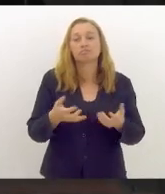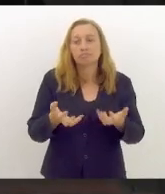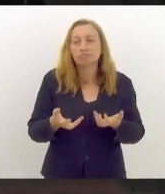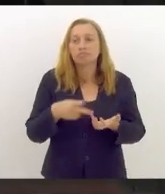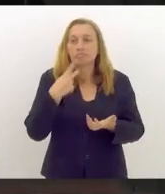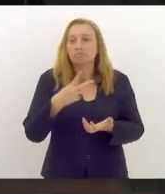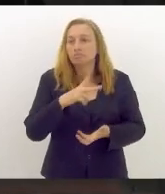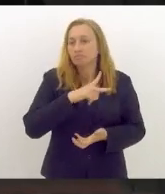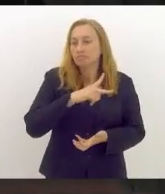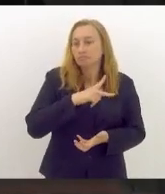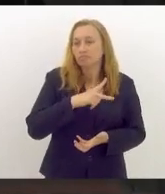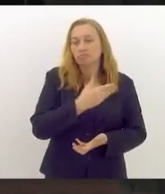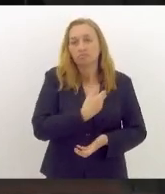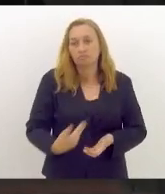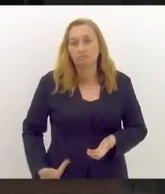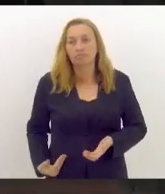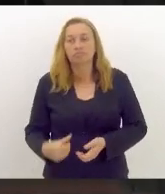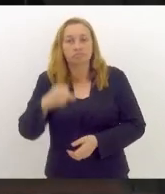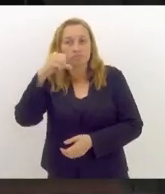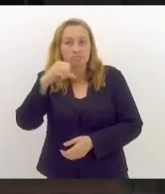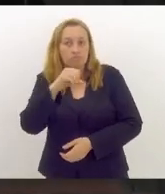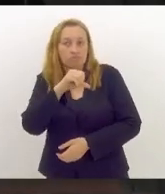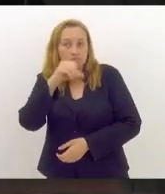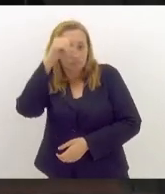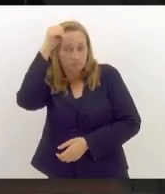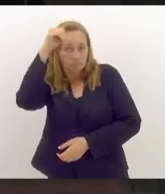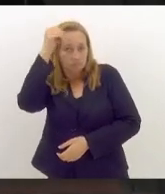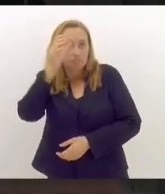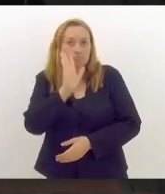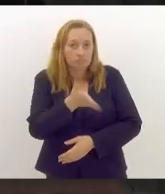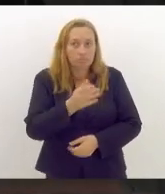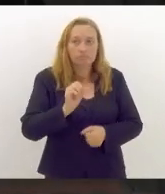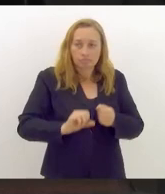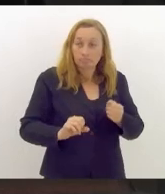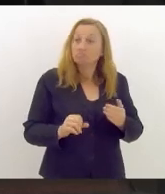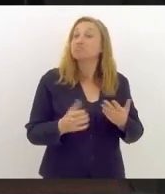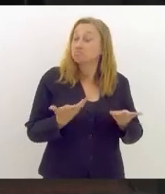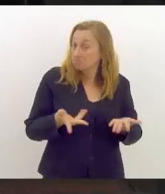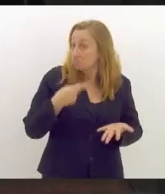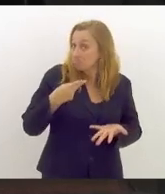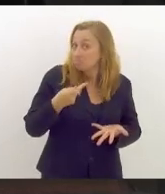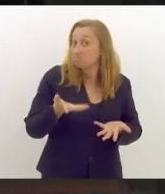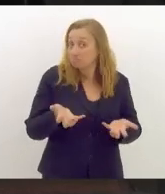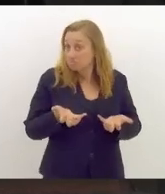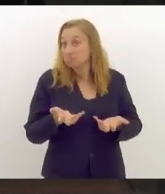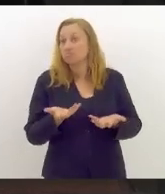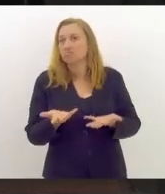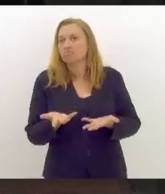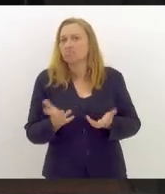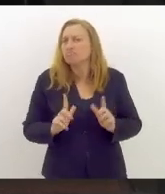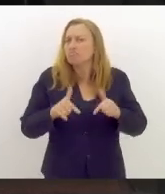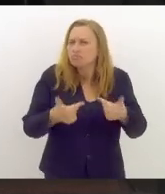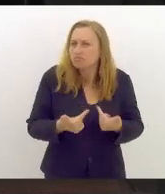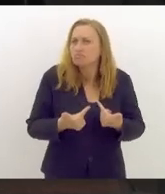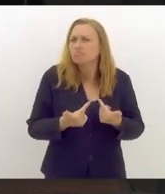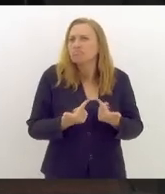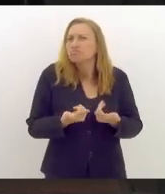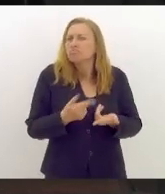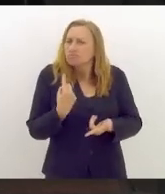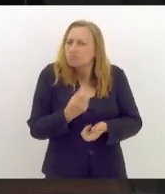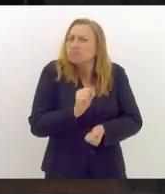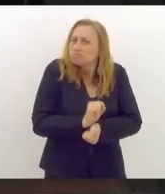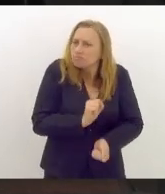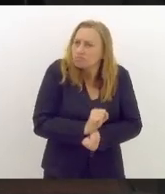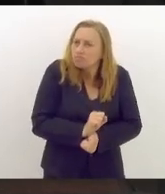dizer que o próprio governador do Rio de Janeiro já fez isso, o Cláudio Castro, eu quero aqui ressaltar, porque é uma atitude que se espera,